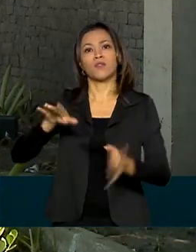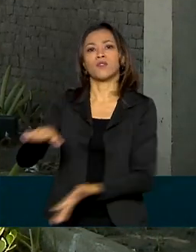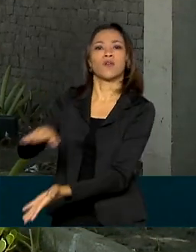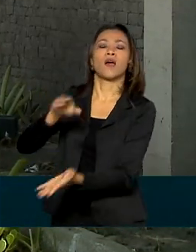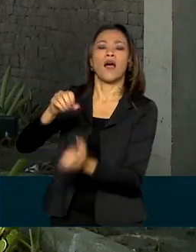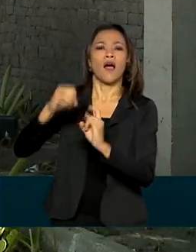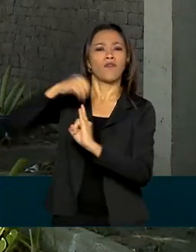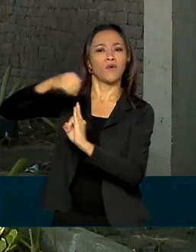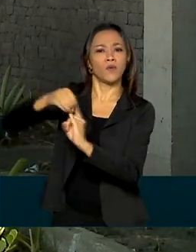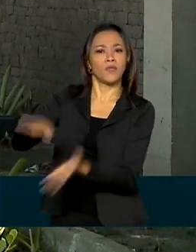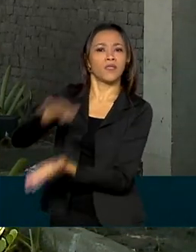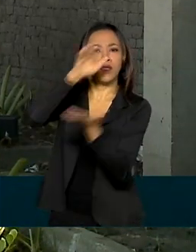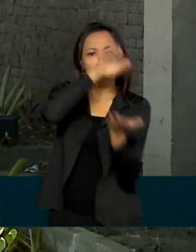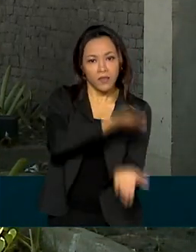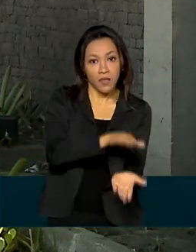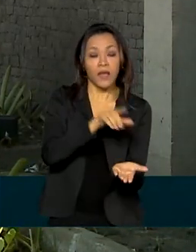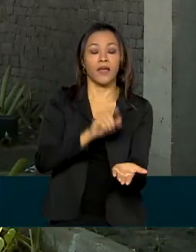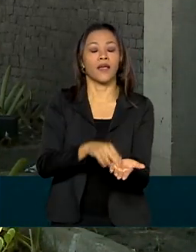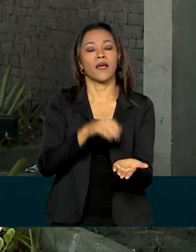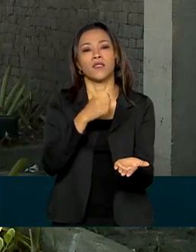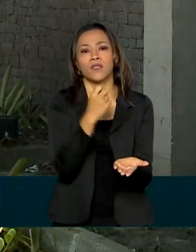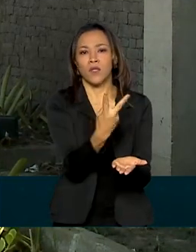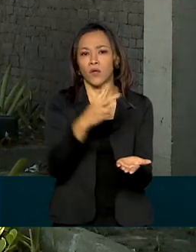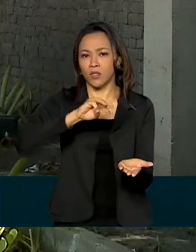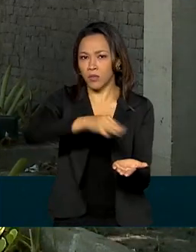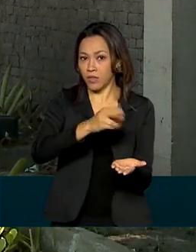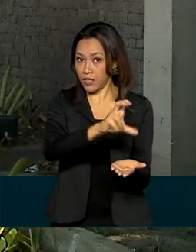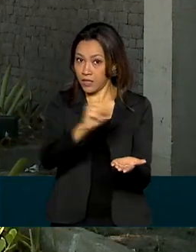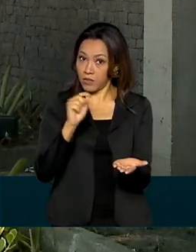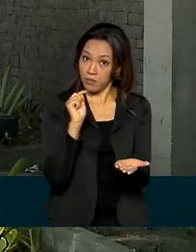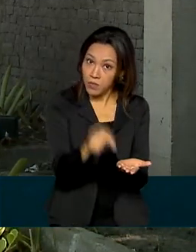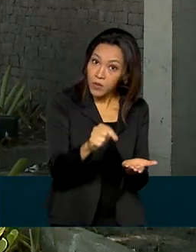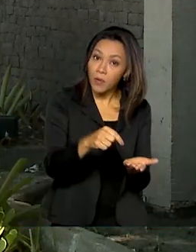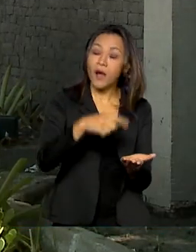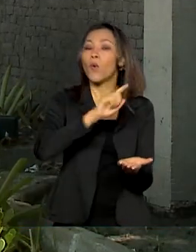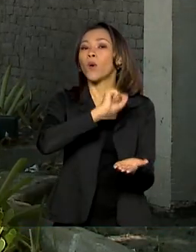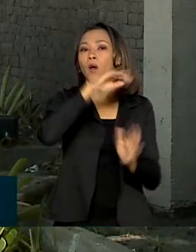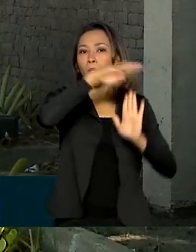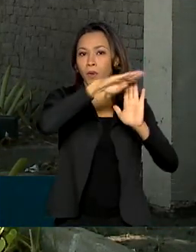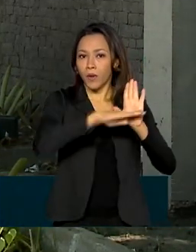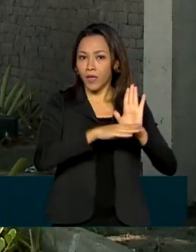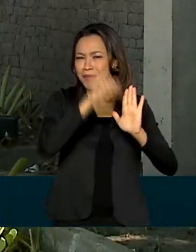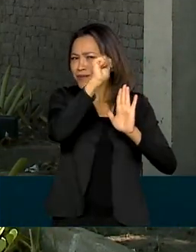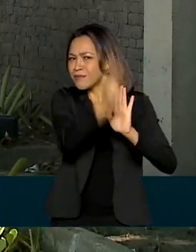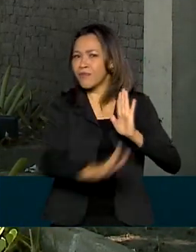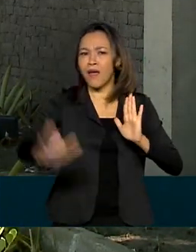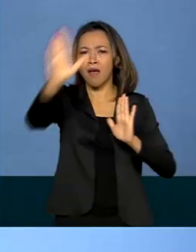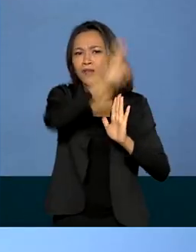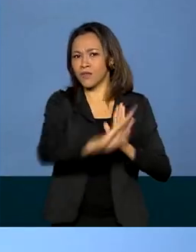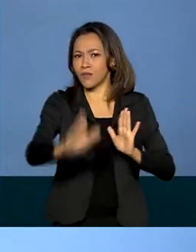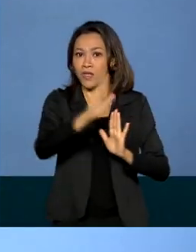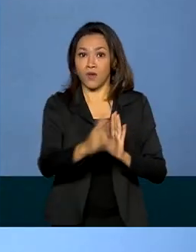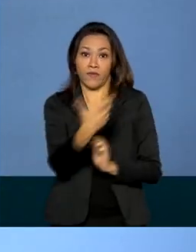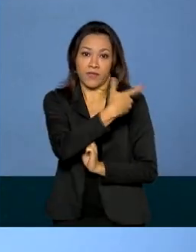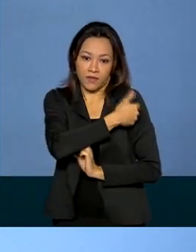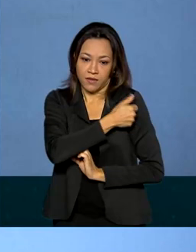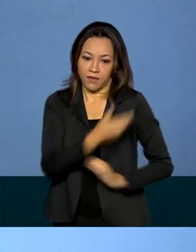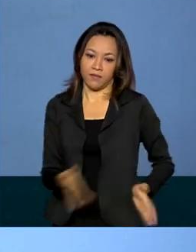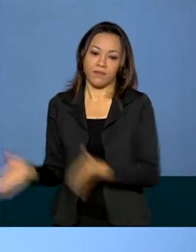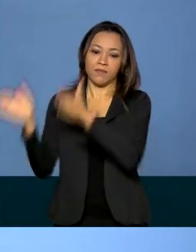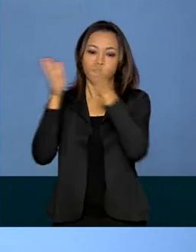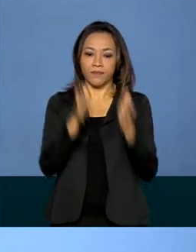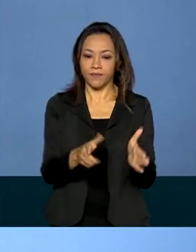e 800 mil doses ao Plano Nacional de Imunizações, que vai distribuir essas vacinas por todo o país. Nós já temos